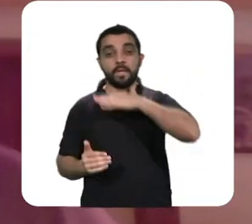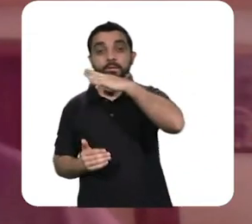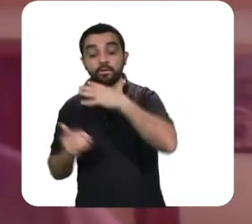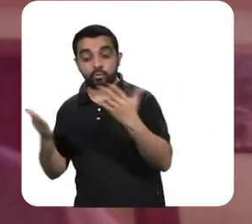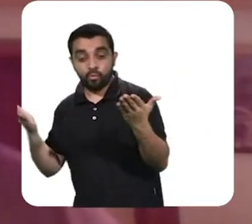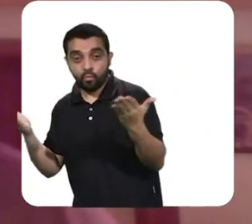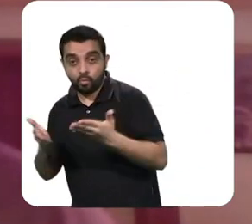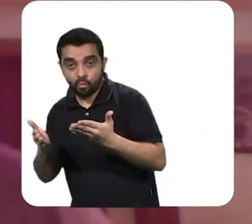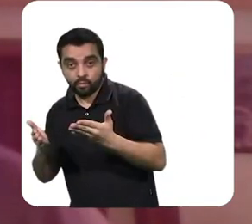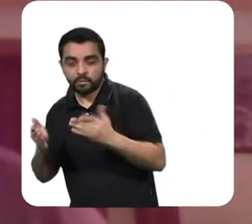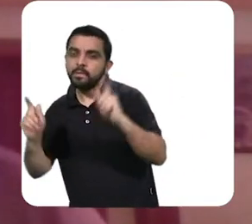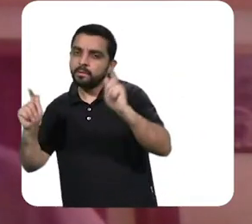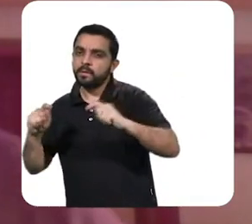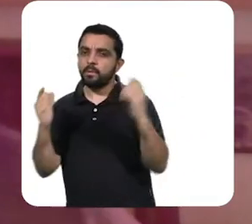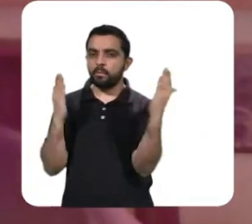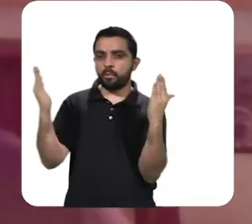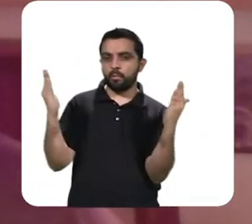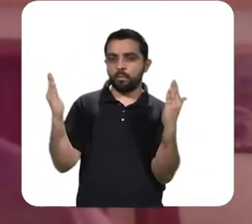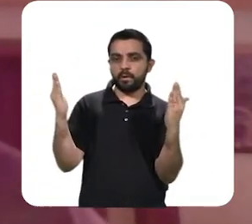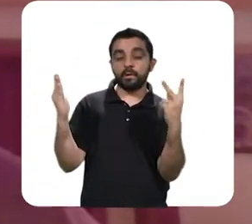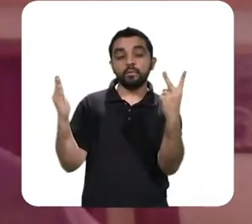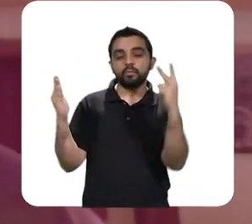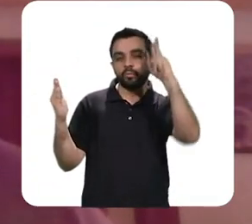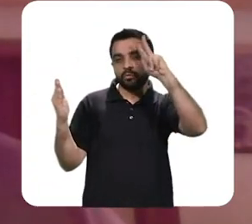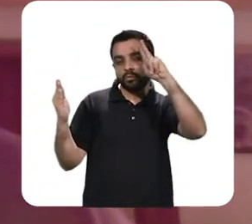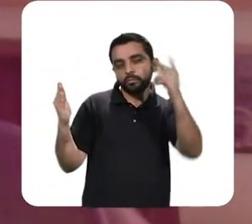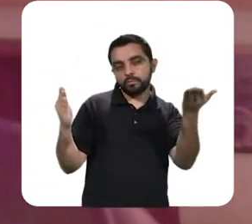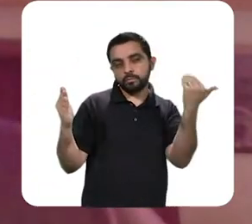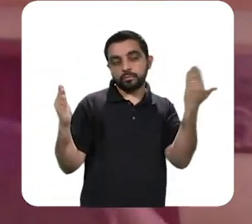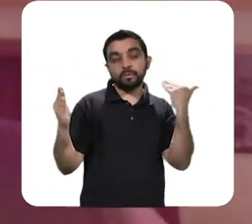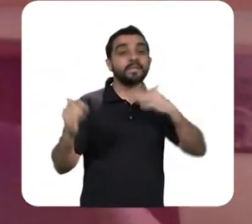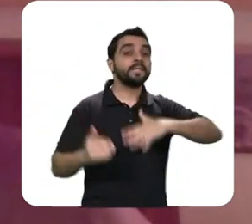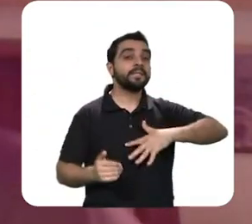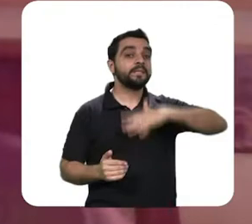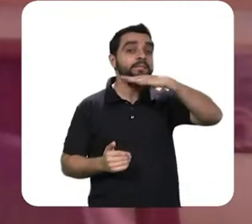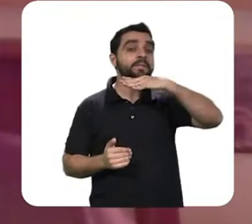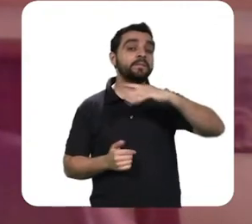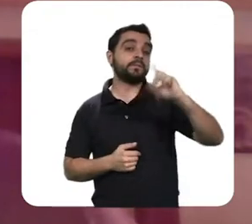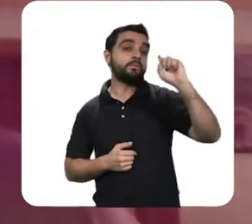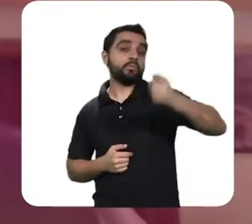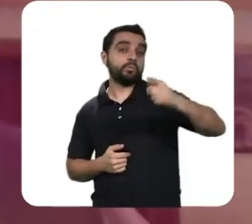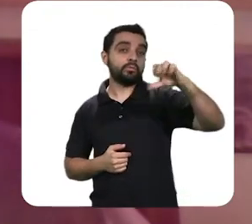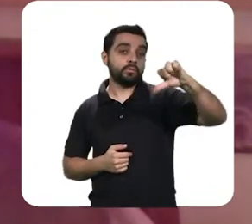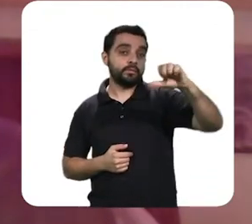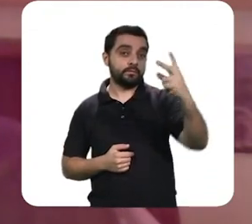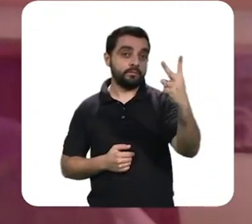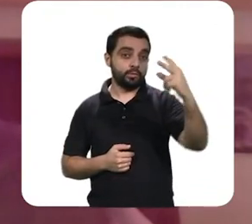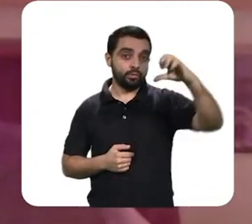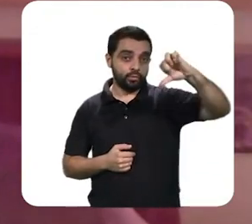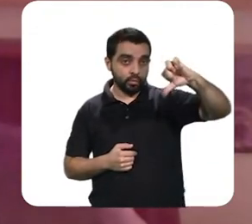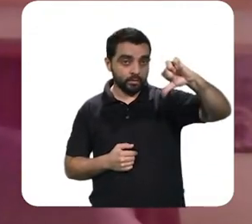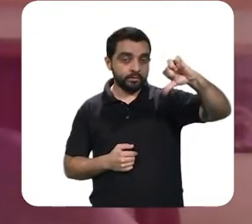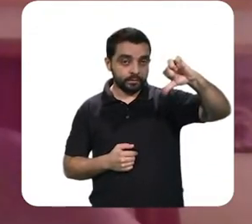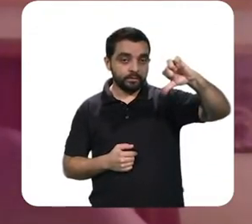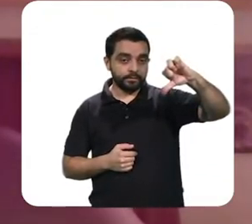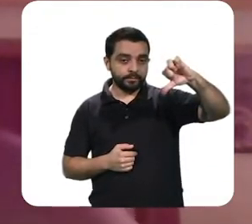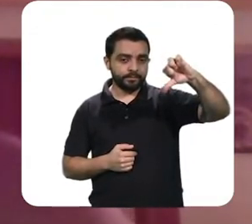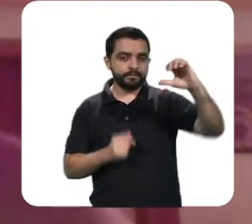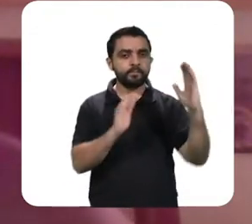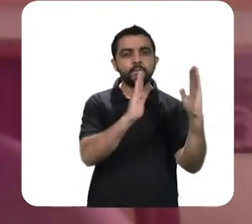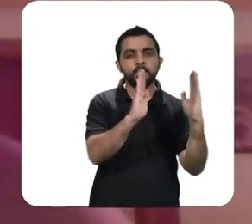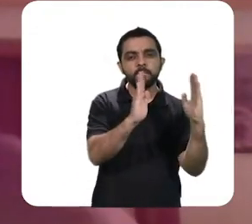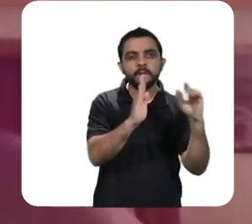crise atual com duas crises precedentes. A crise de 1929, que é praticamente